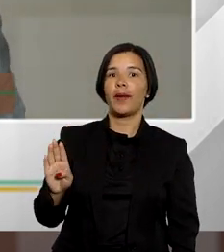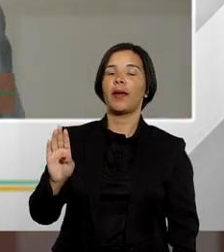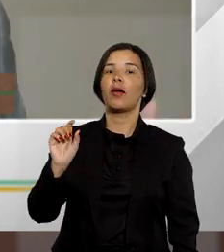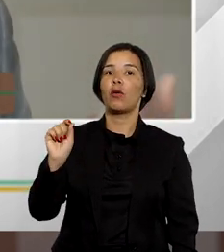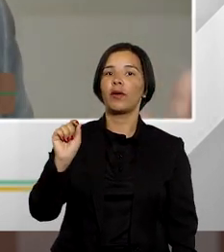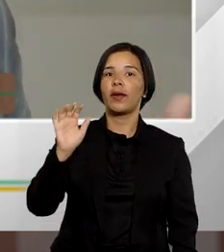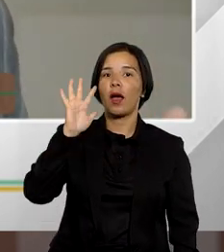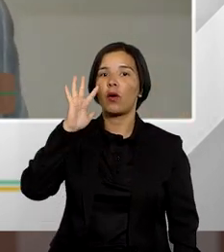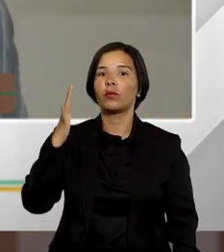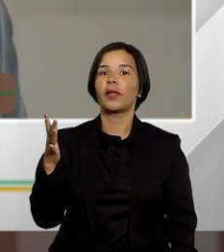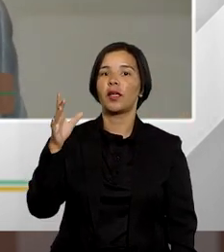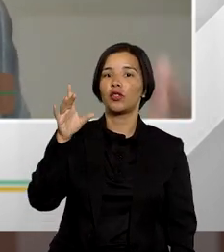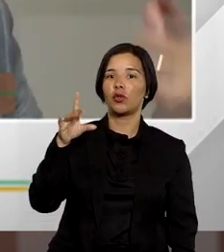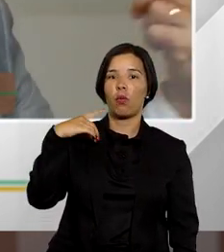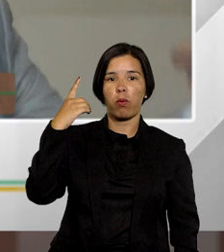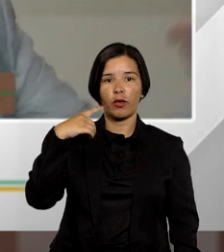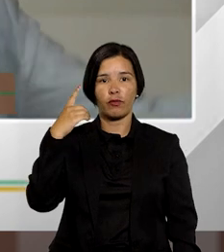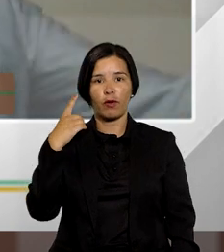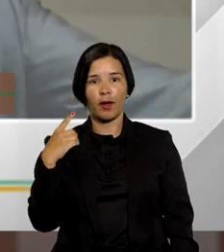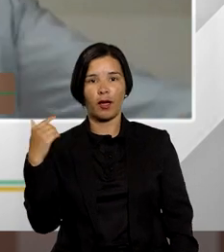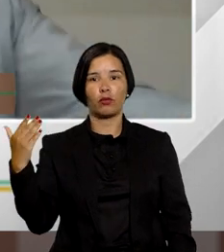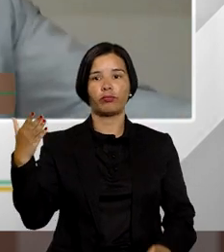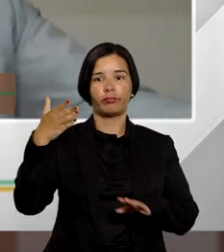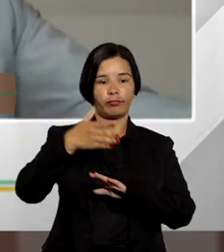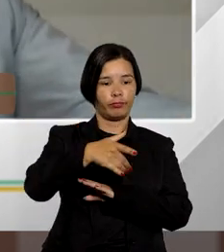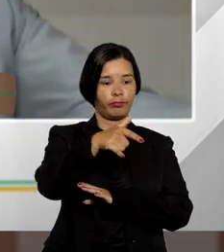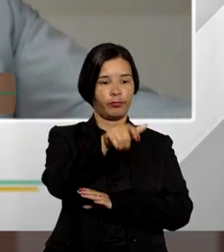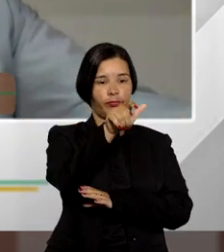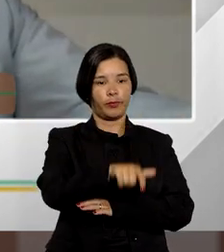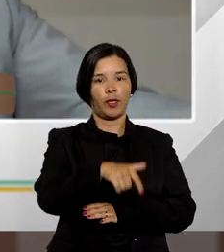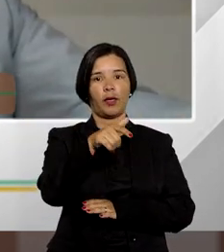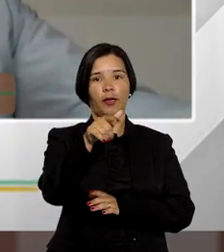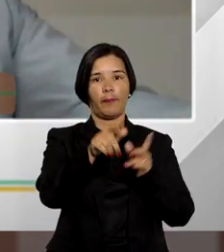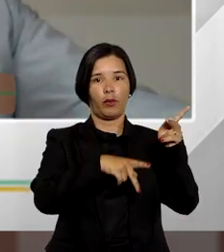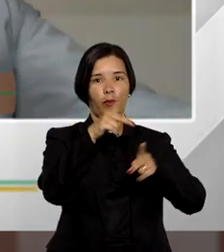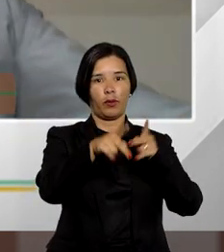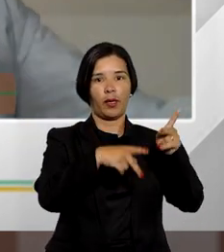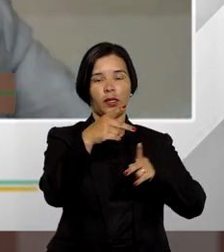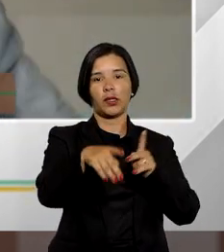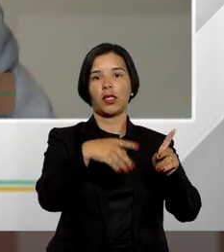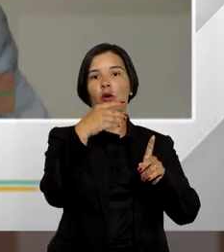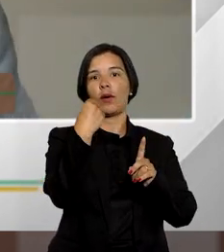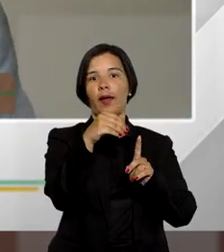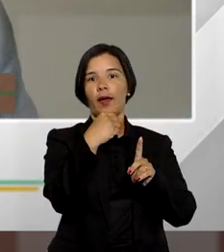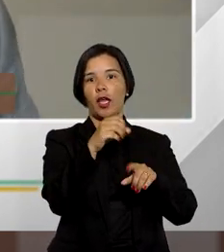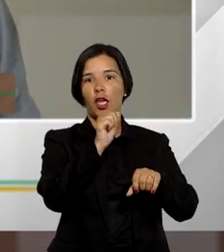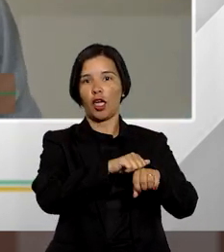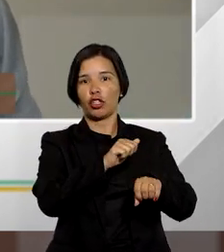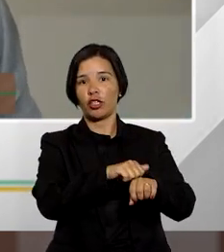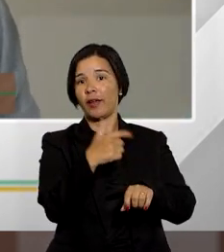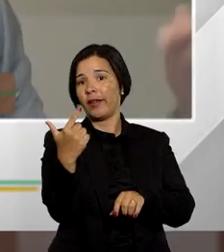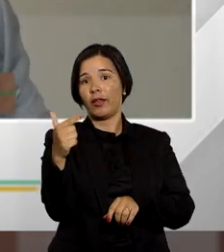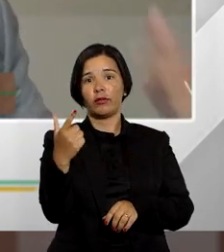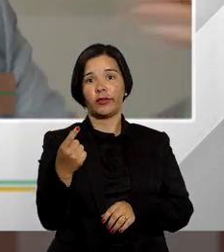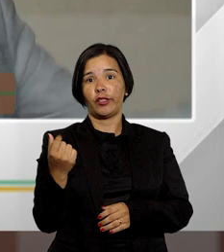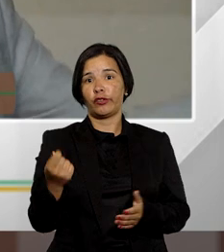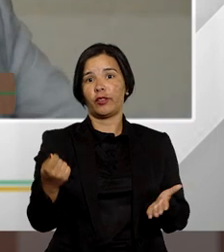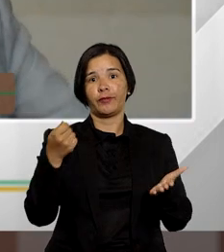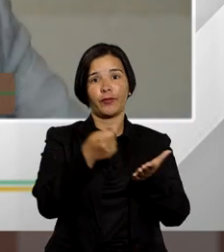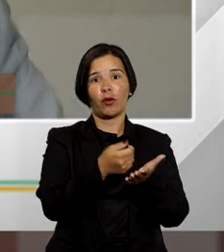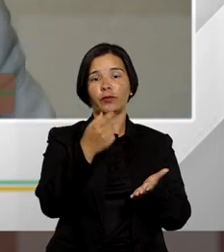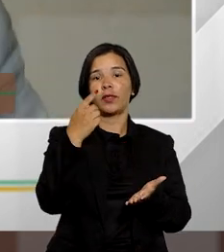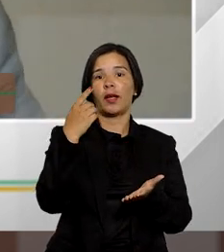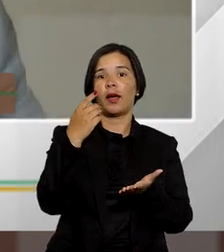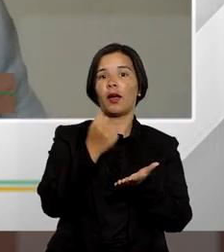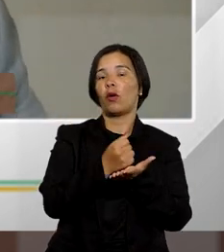que é aquele advogado como foi dito antes que atende a população mais carente quando essa população não tem condições de contratar o advogado e não